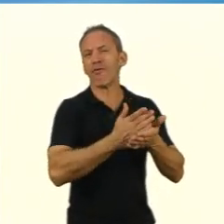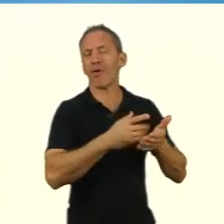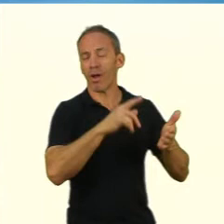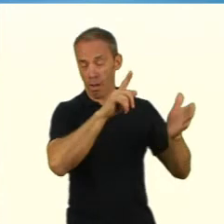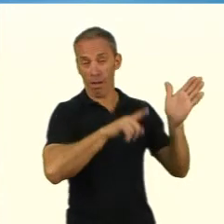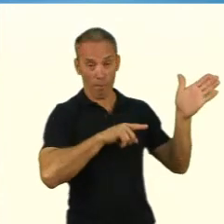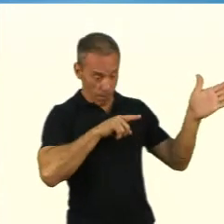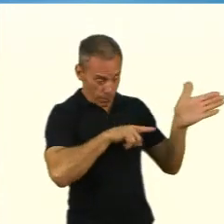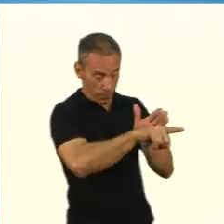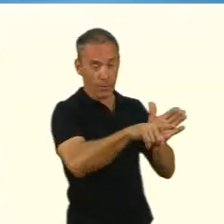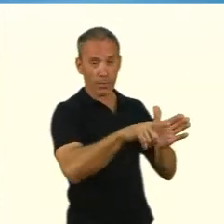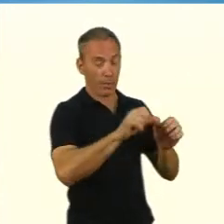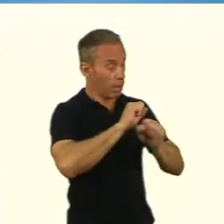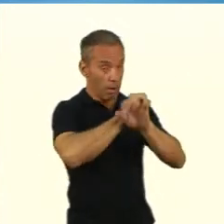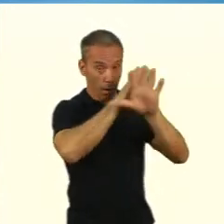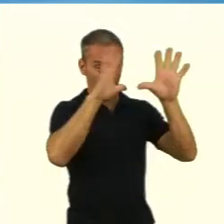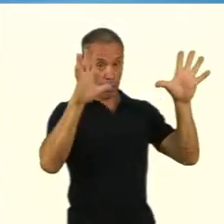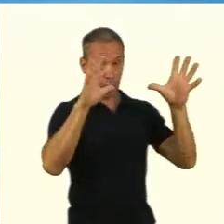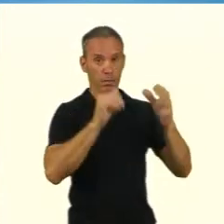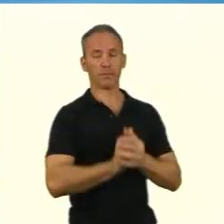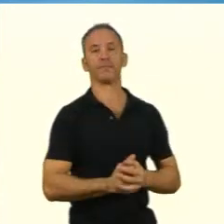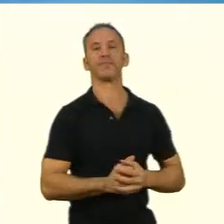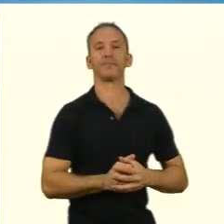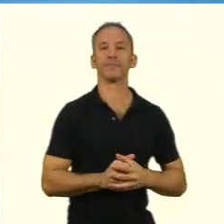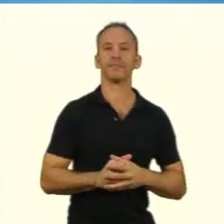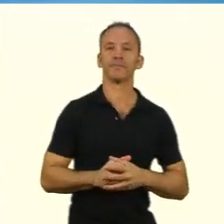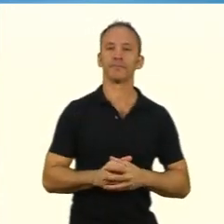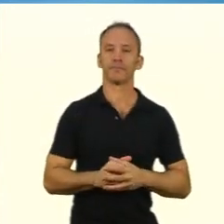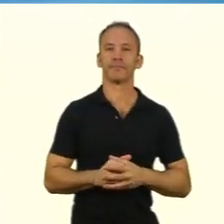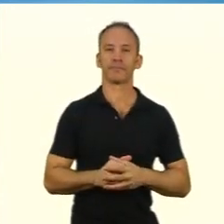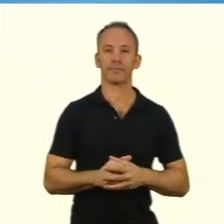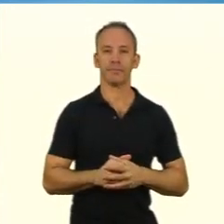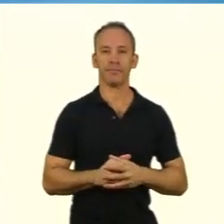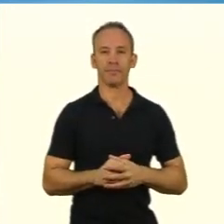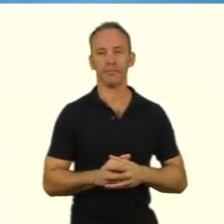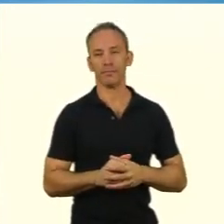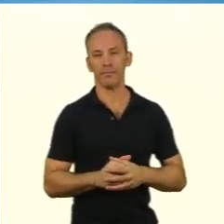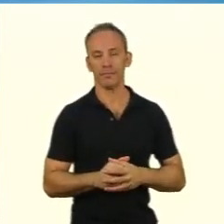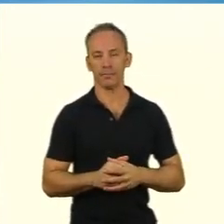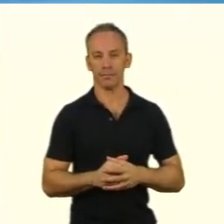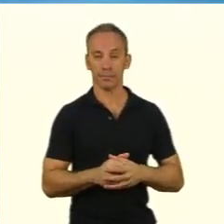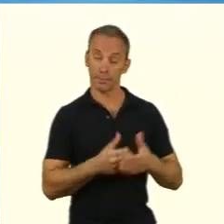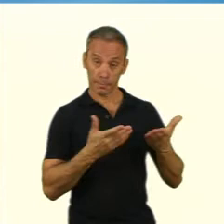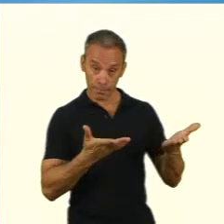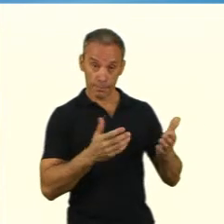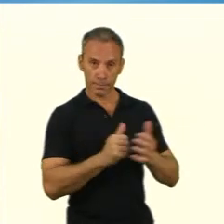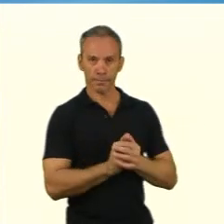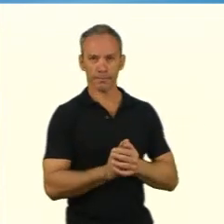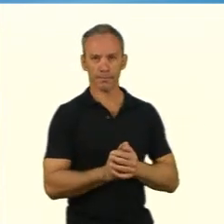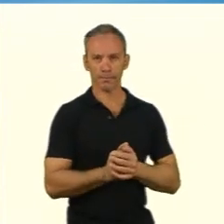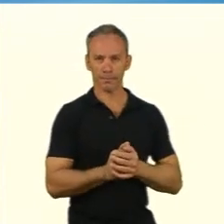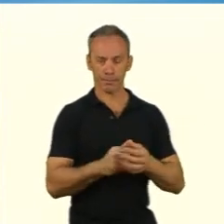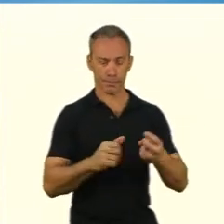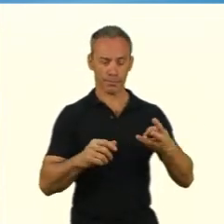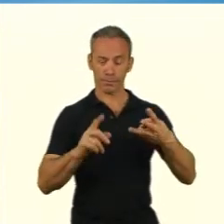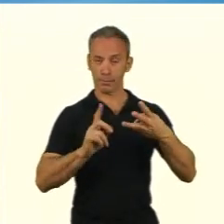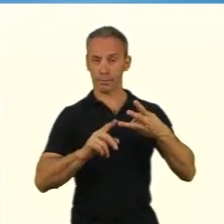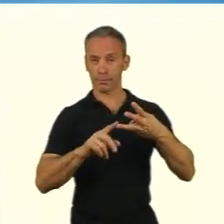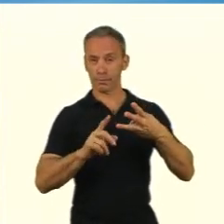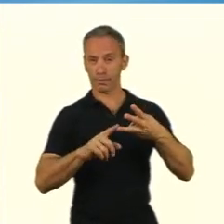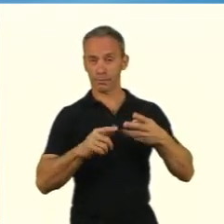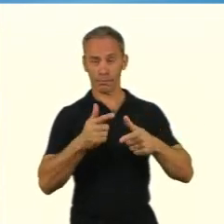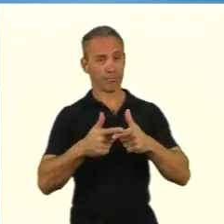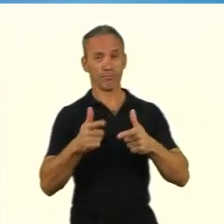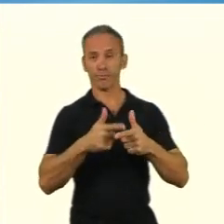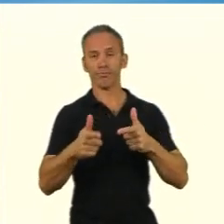nos termos de uma questão, eu não tenho clareza sobre o que estou investigando. Exatamente. Importantíssima essa delimitação dessa